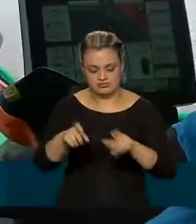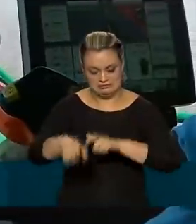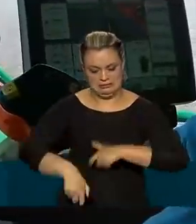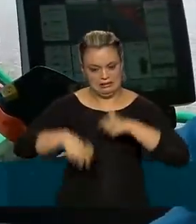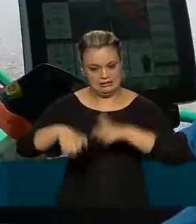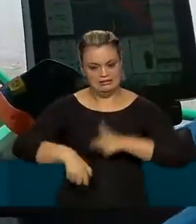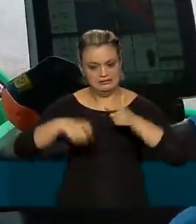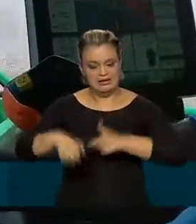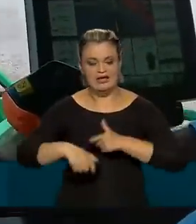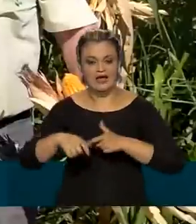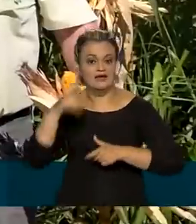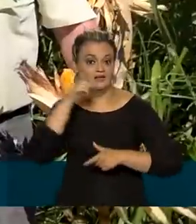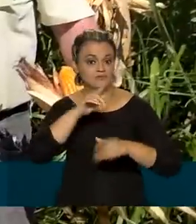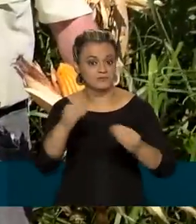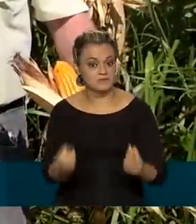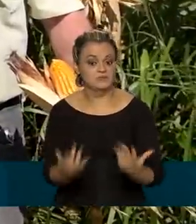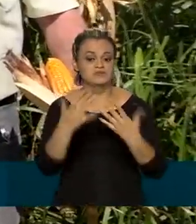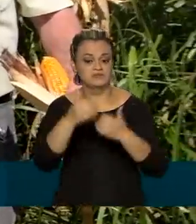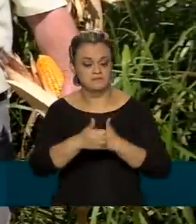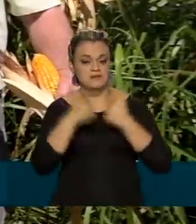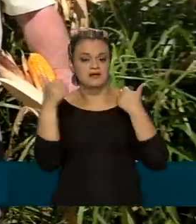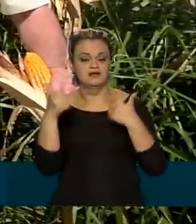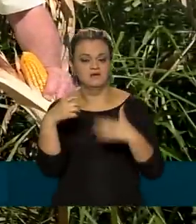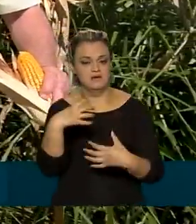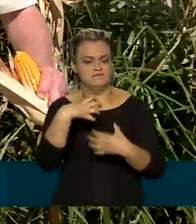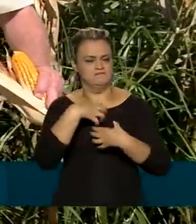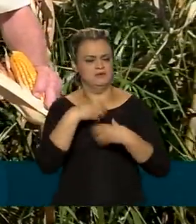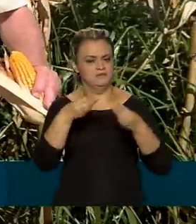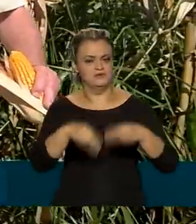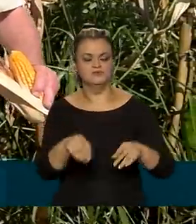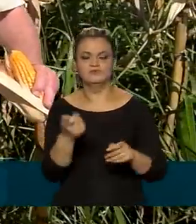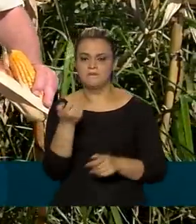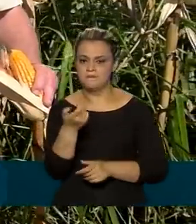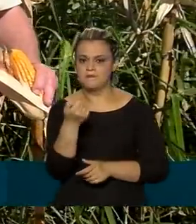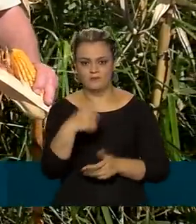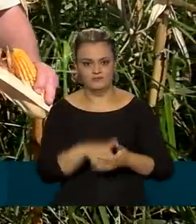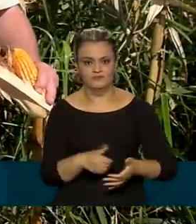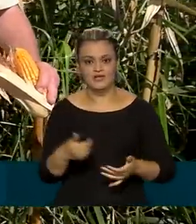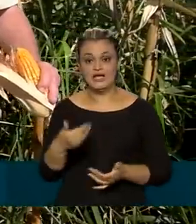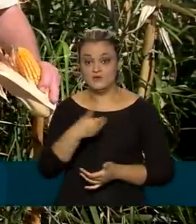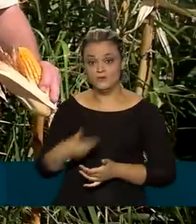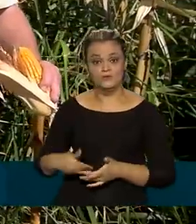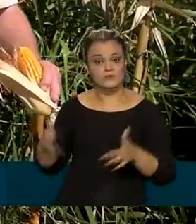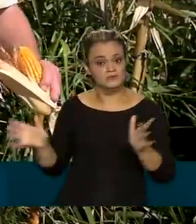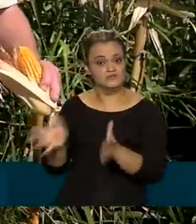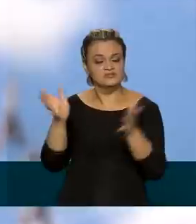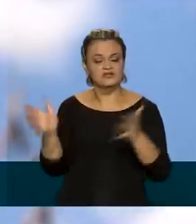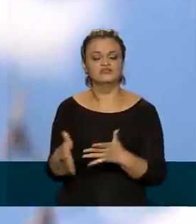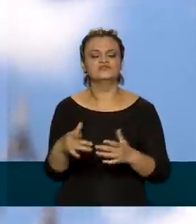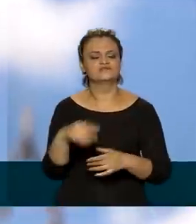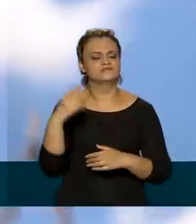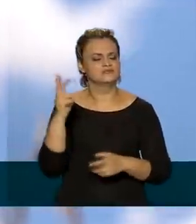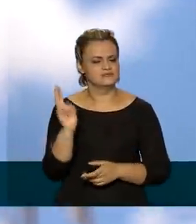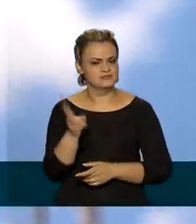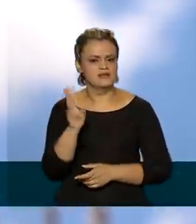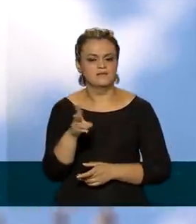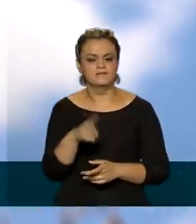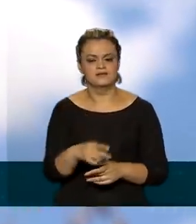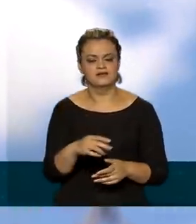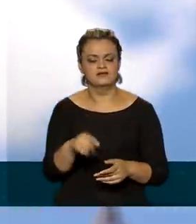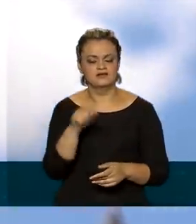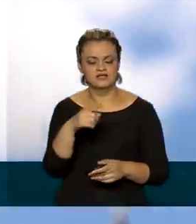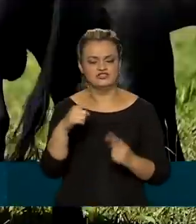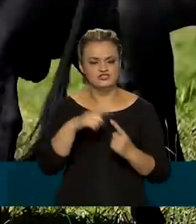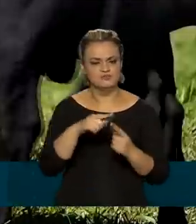gerando maior produtividade e baixo impacto ambiental. E o governo tem incentivado cada vez mais esse tipo de